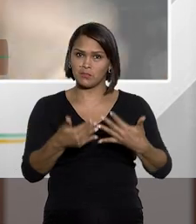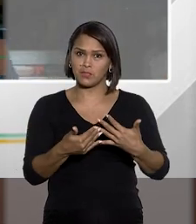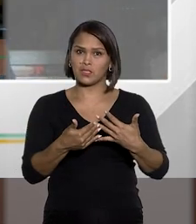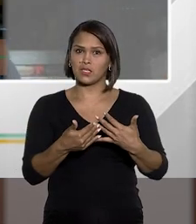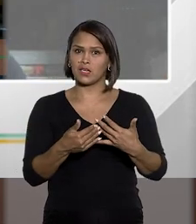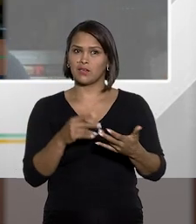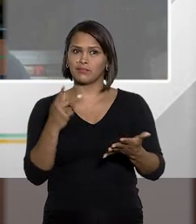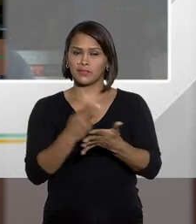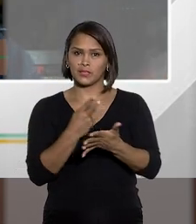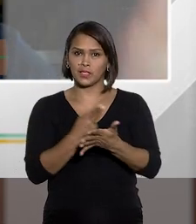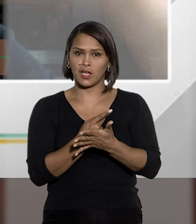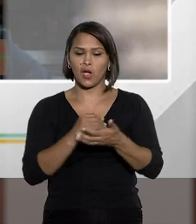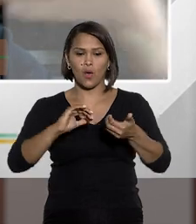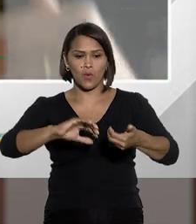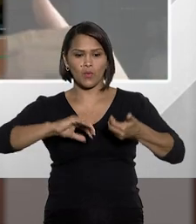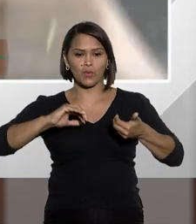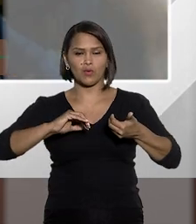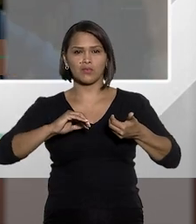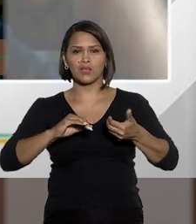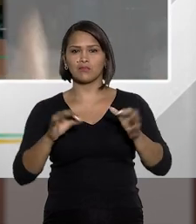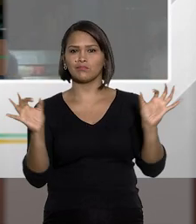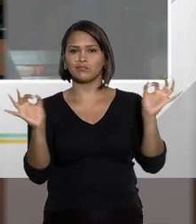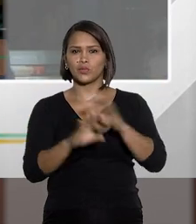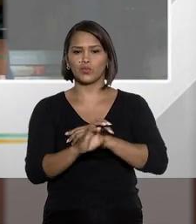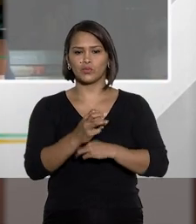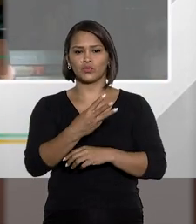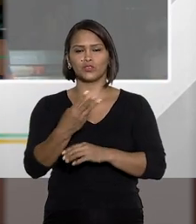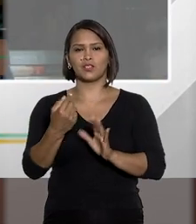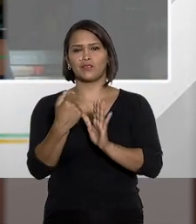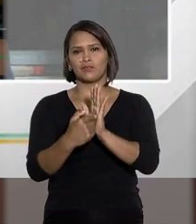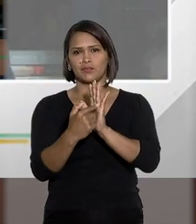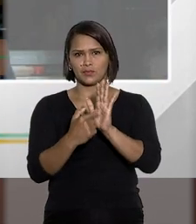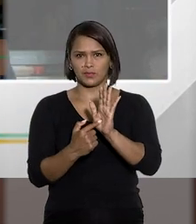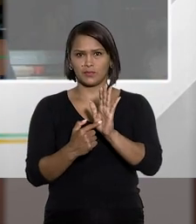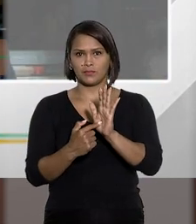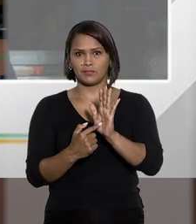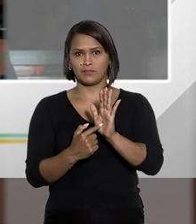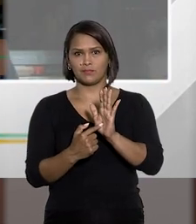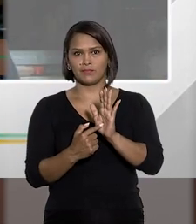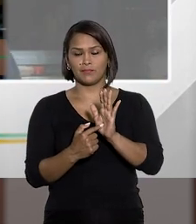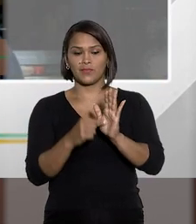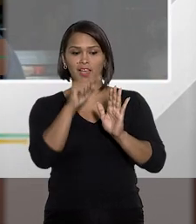que já dizem que o prazo é impróprio, o Congresso derruba os três vetos.